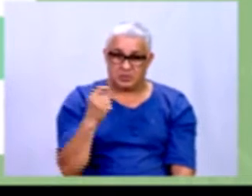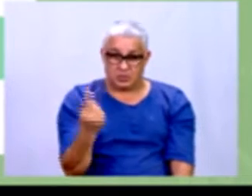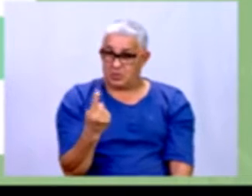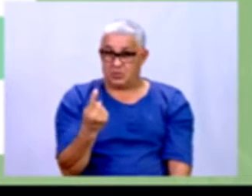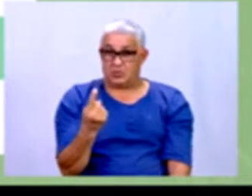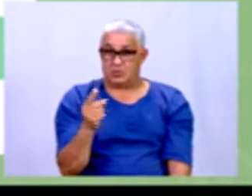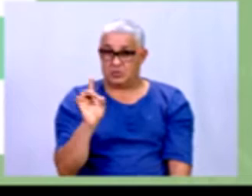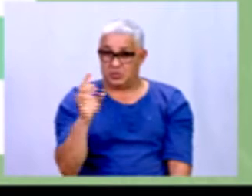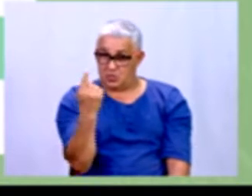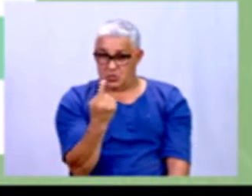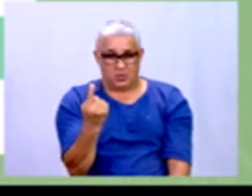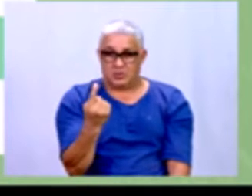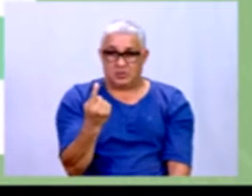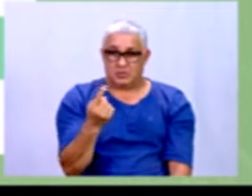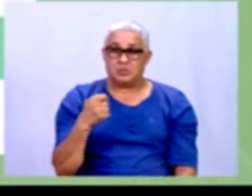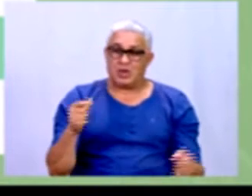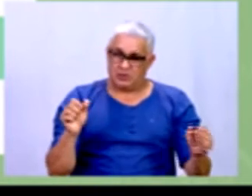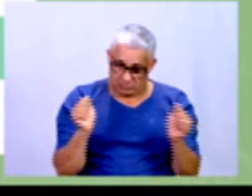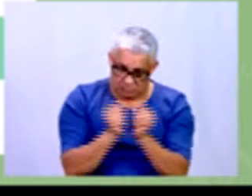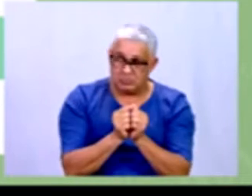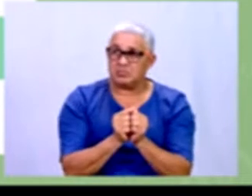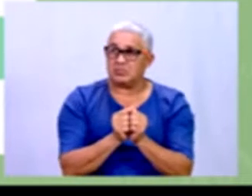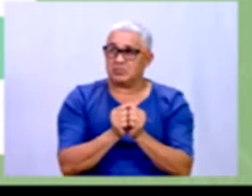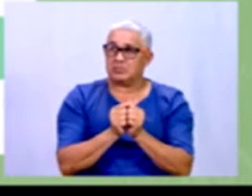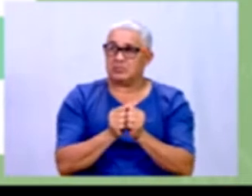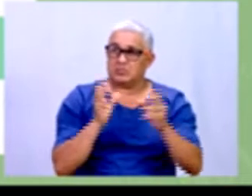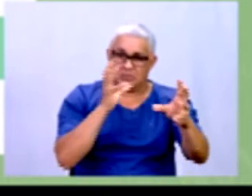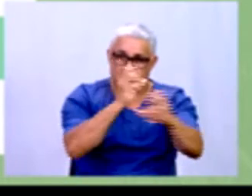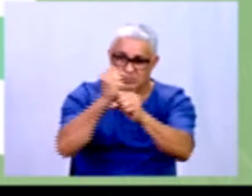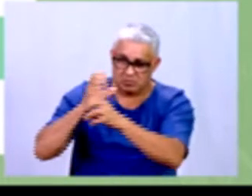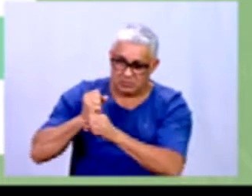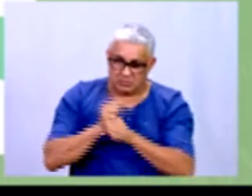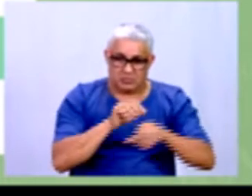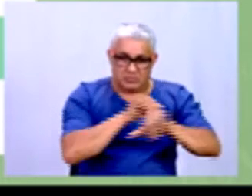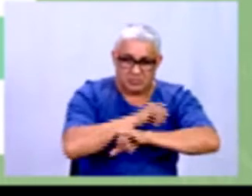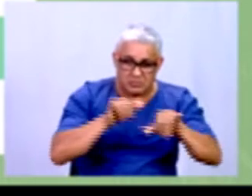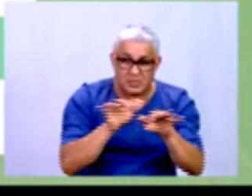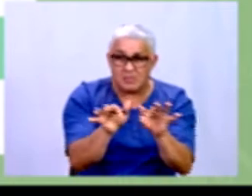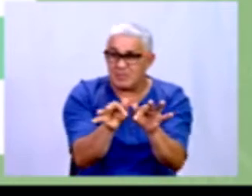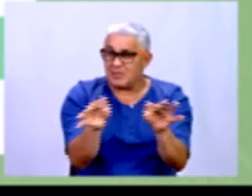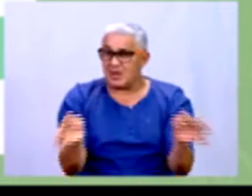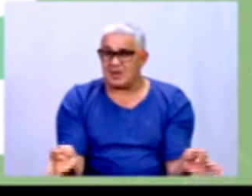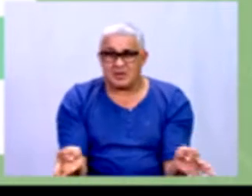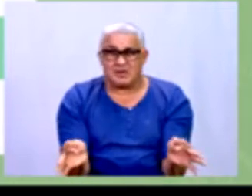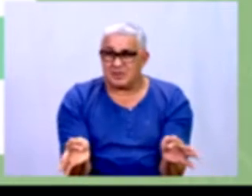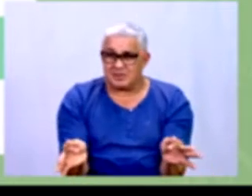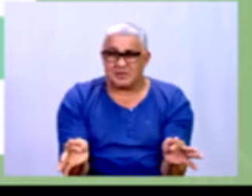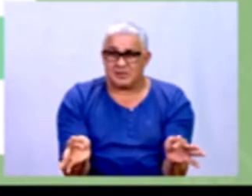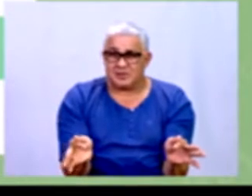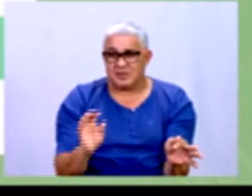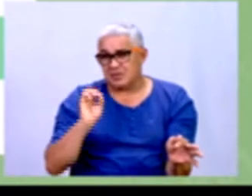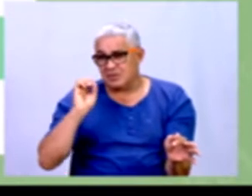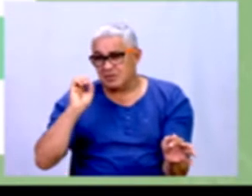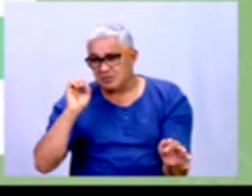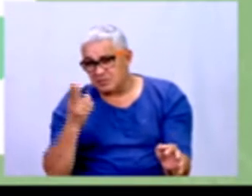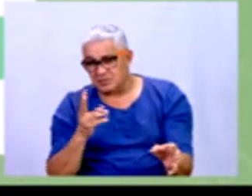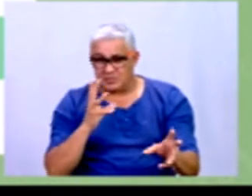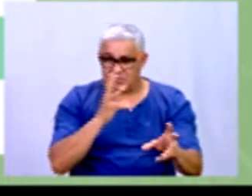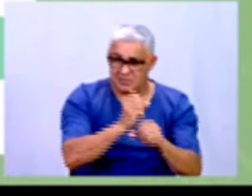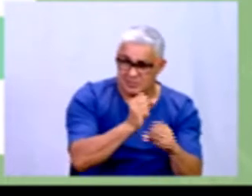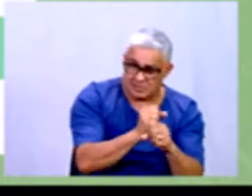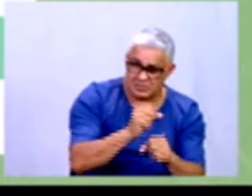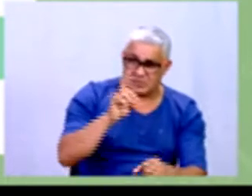não é, né? Aglomerado de informações obtido de uma simples apuração ou contagem de